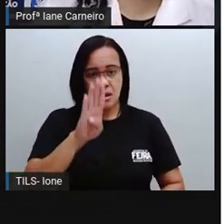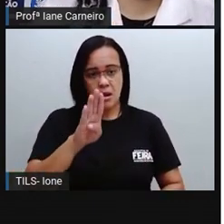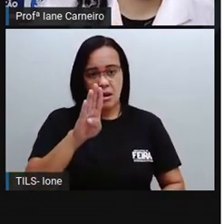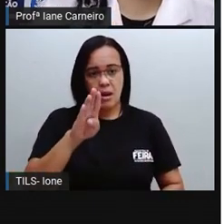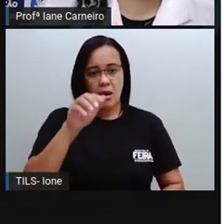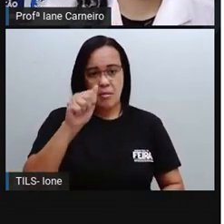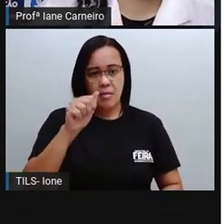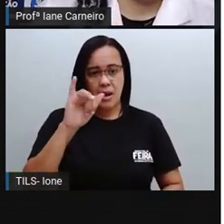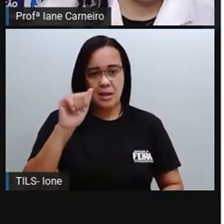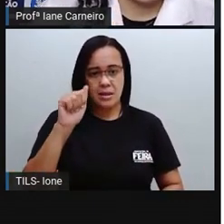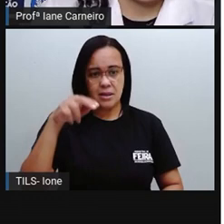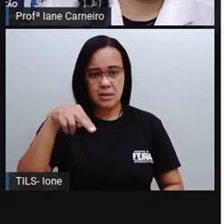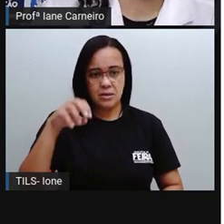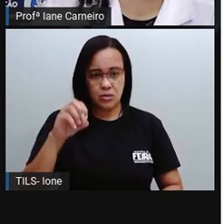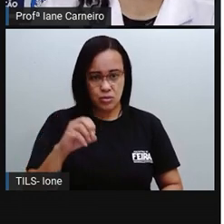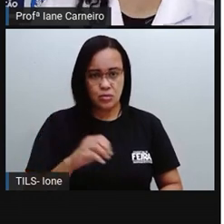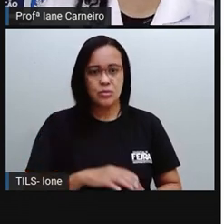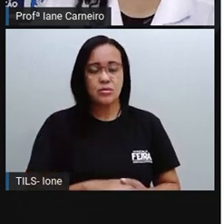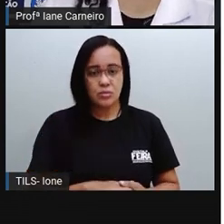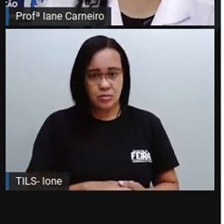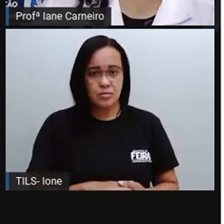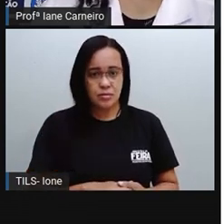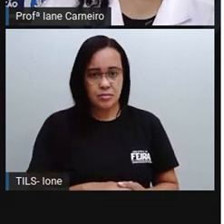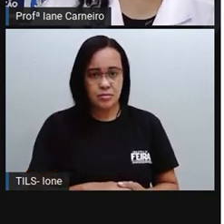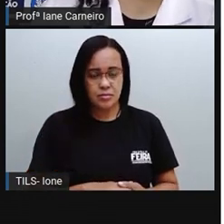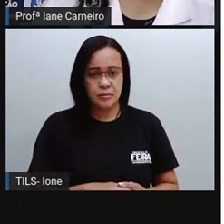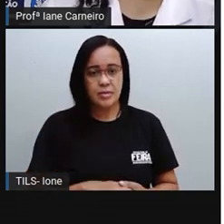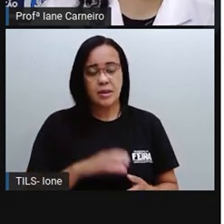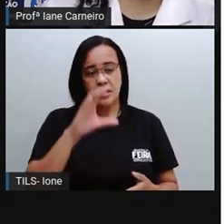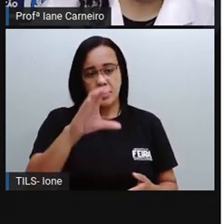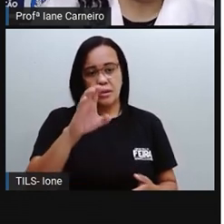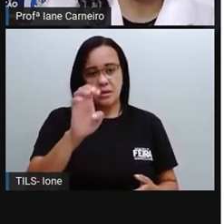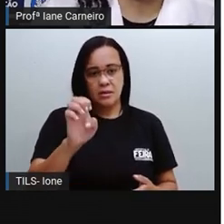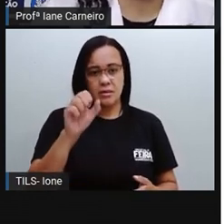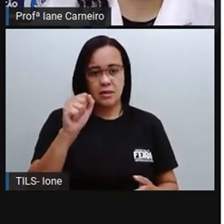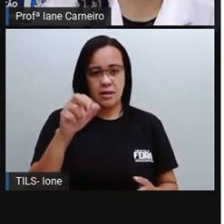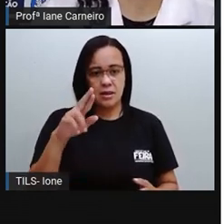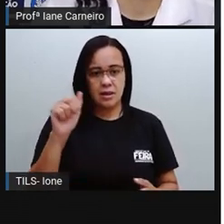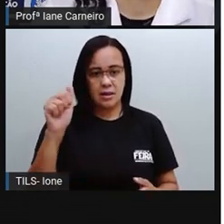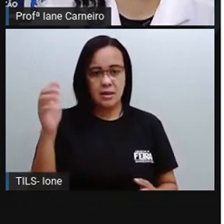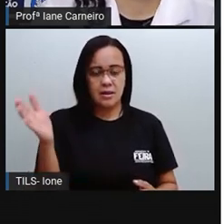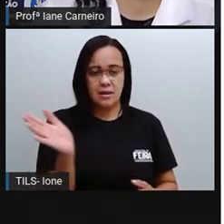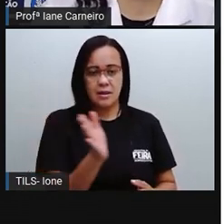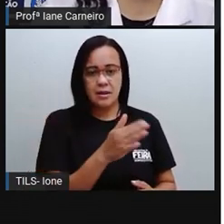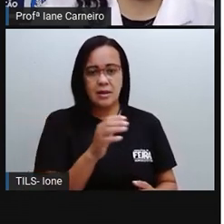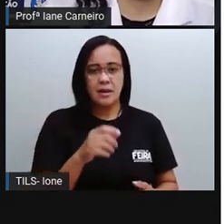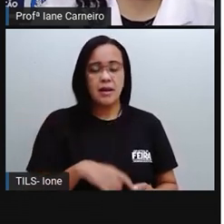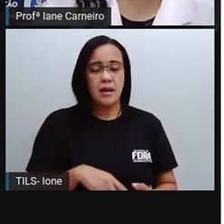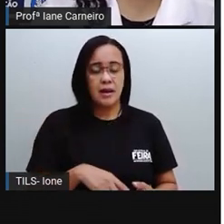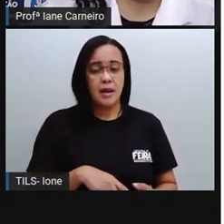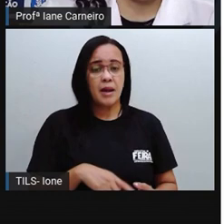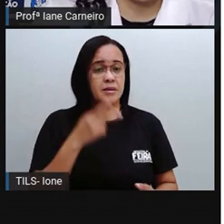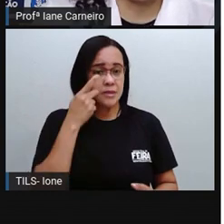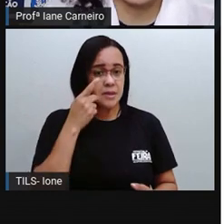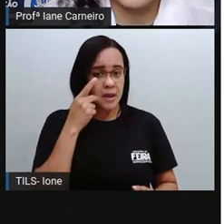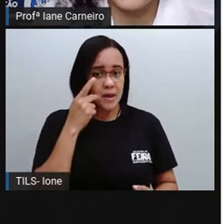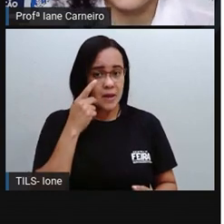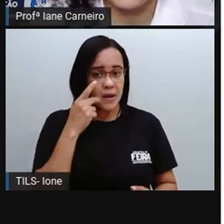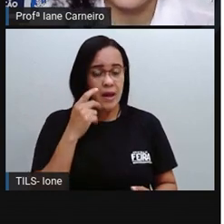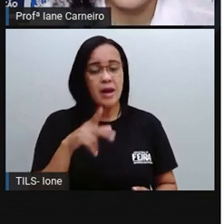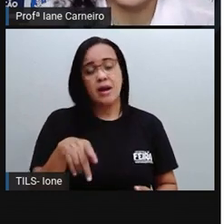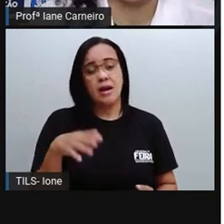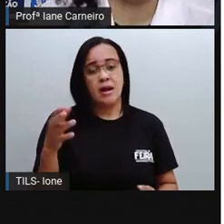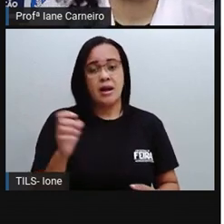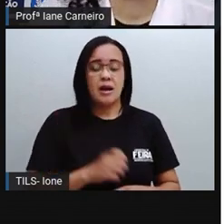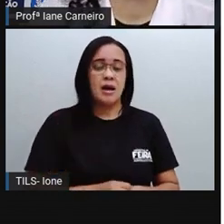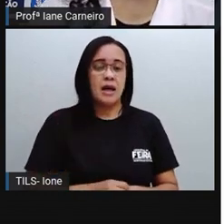nasce, ó, no Ceará, né? No estado do Ceará é Fortaleza e quem nasce lá é Cearense,